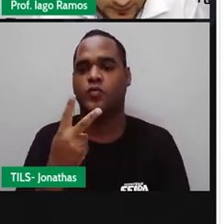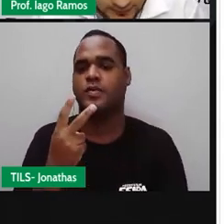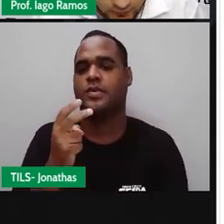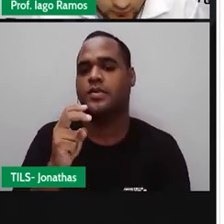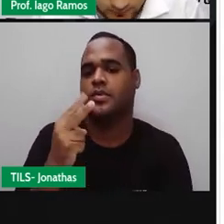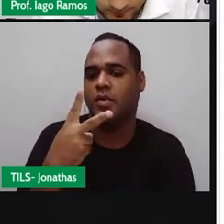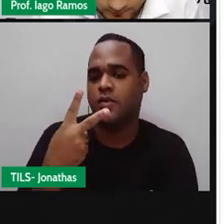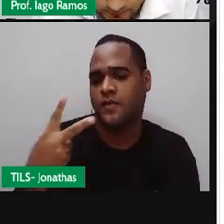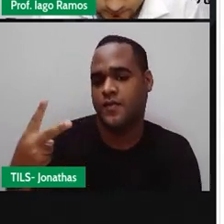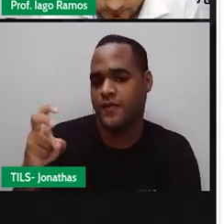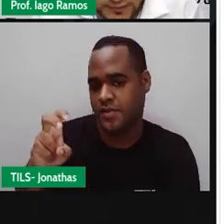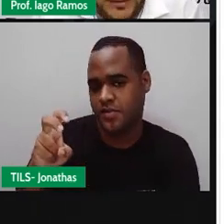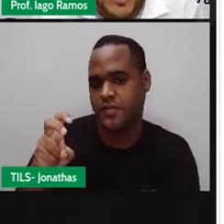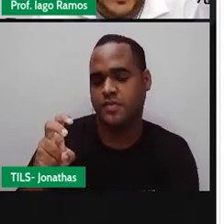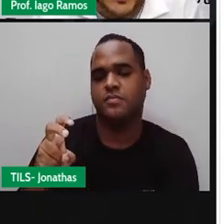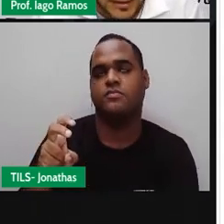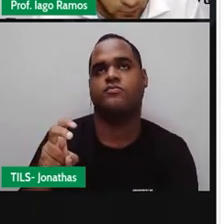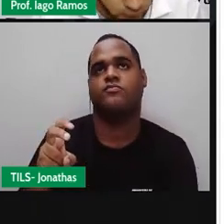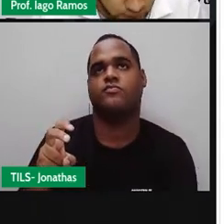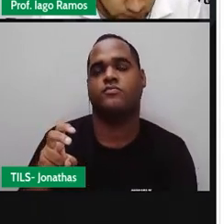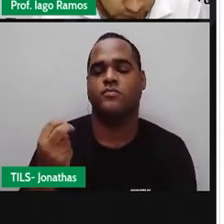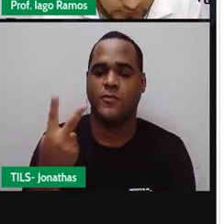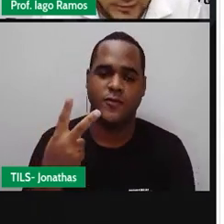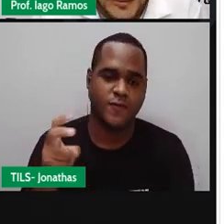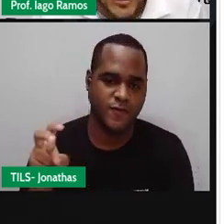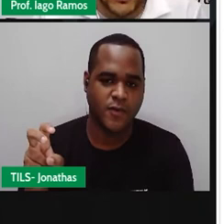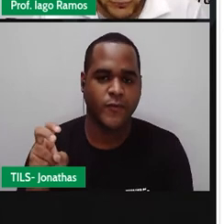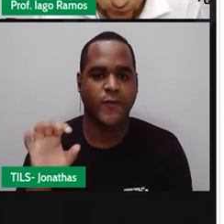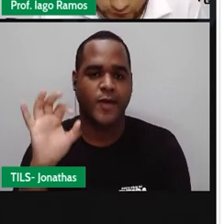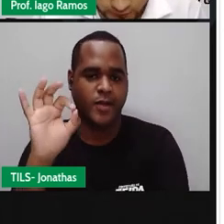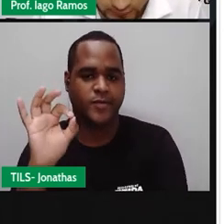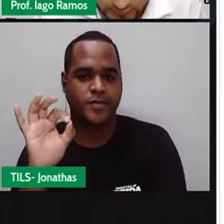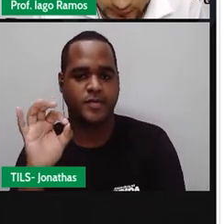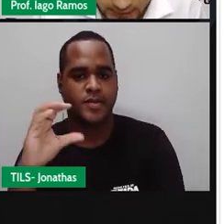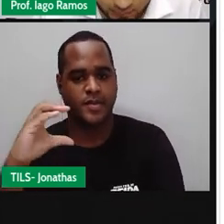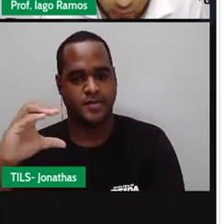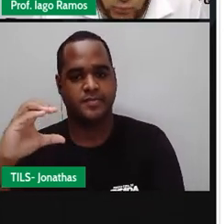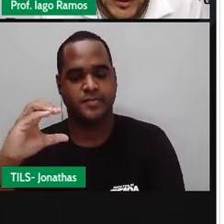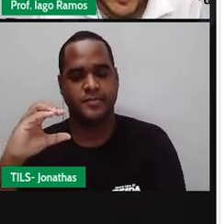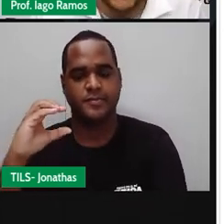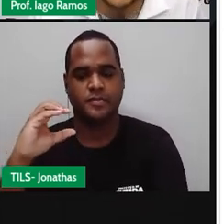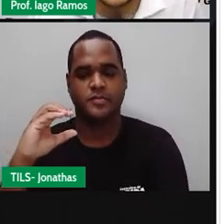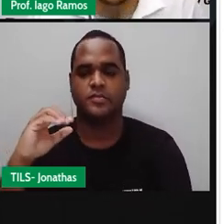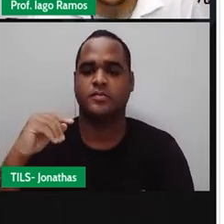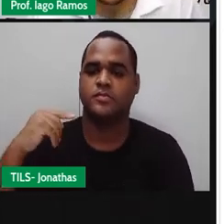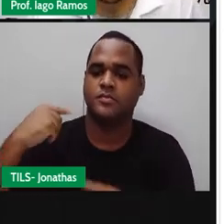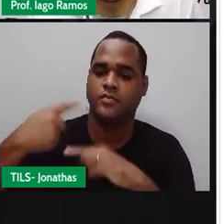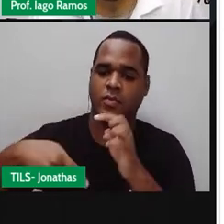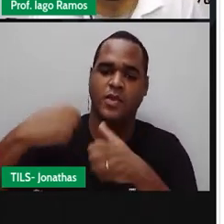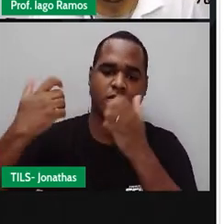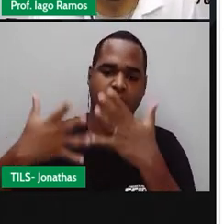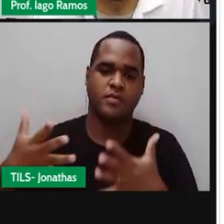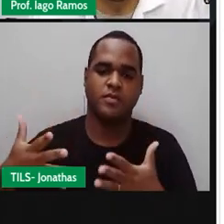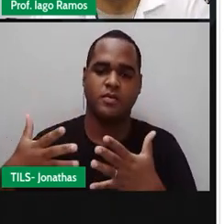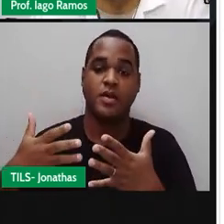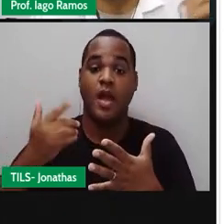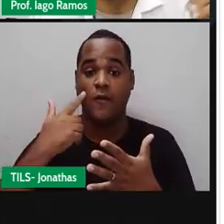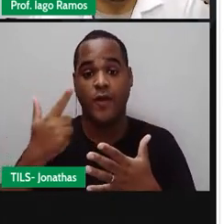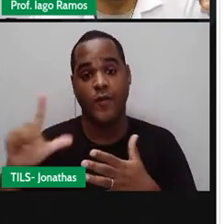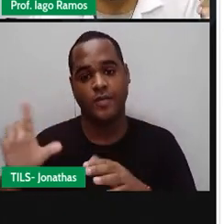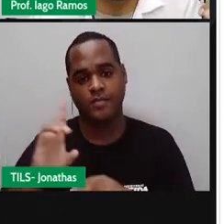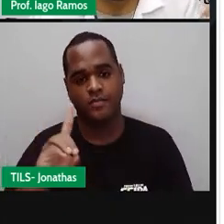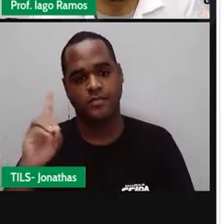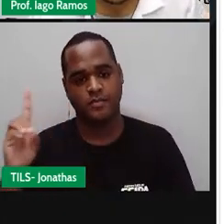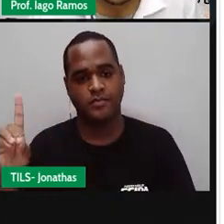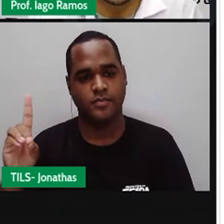225 graus Celsius. Depois, agora a gente vai caminhando para a direita,